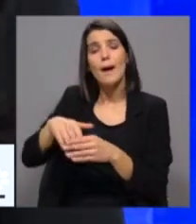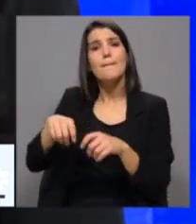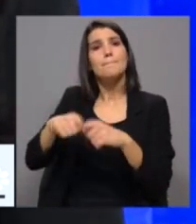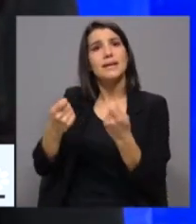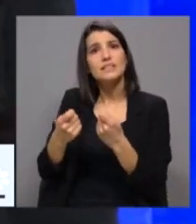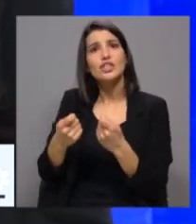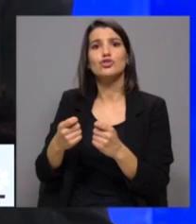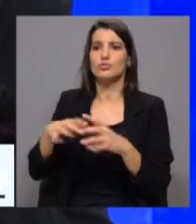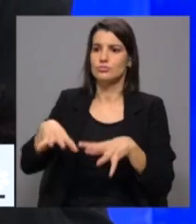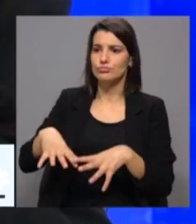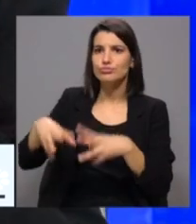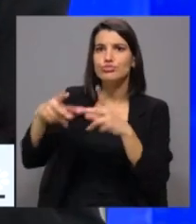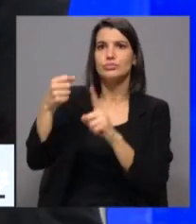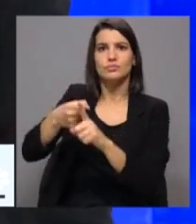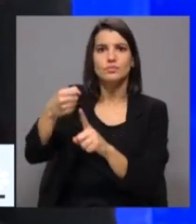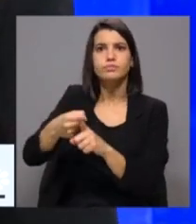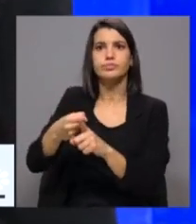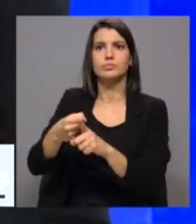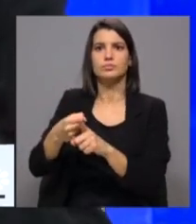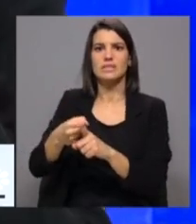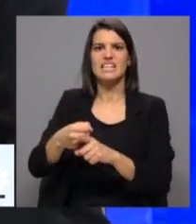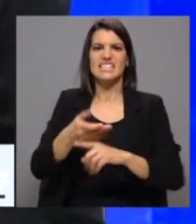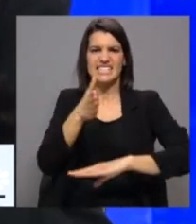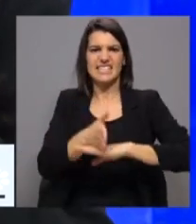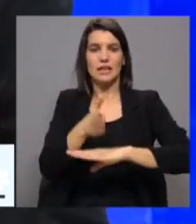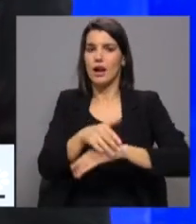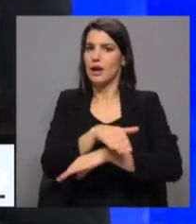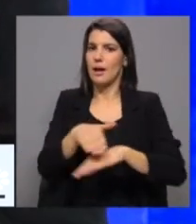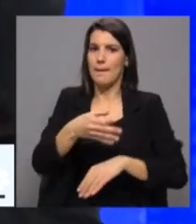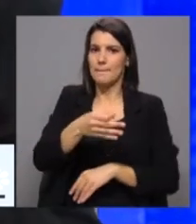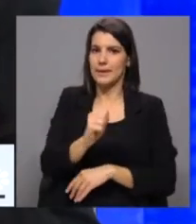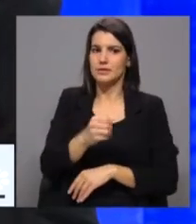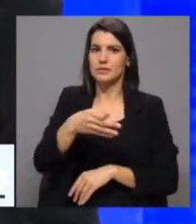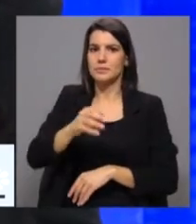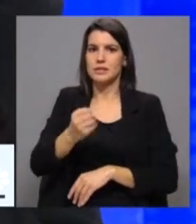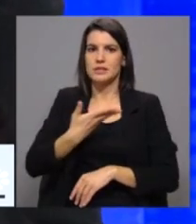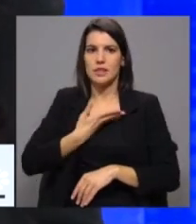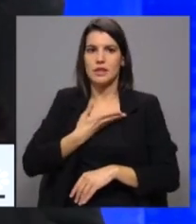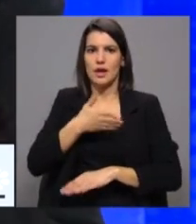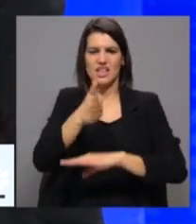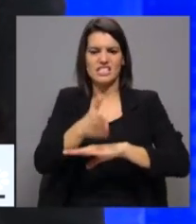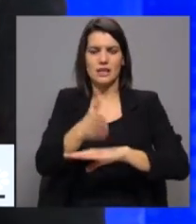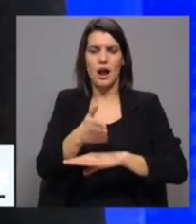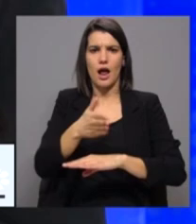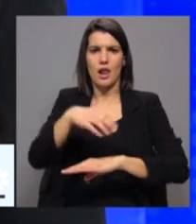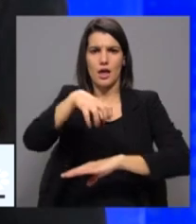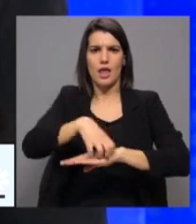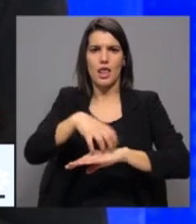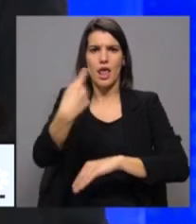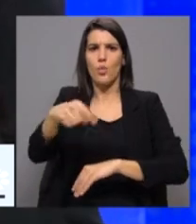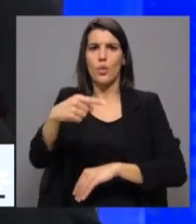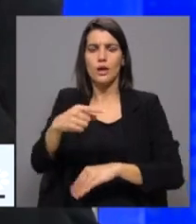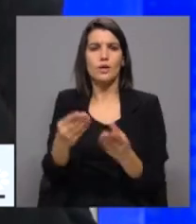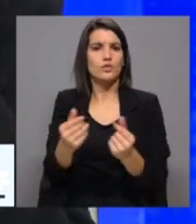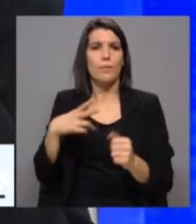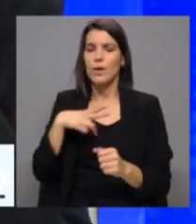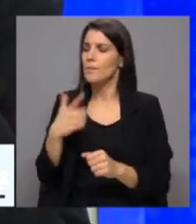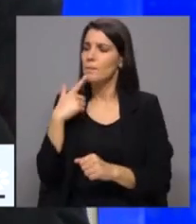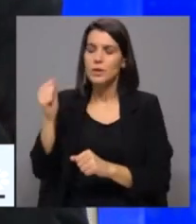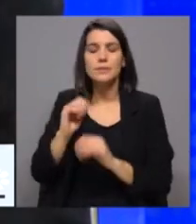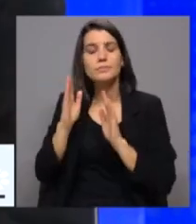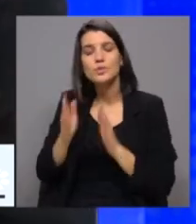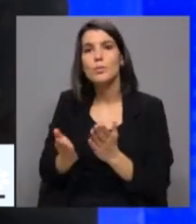progressistas, romper com o Bloco Central. PS e PSD não podem continuar a ser a única solução para o país. Portanto, soluções